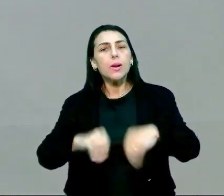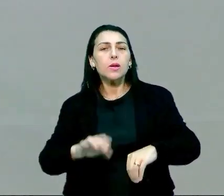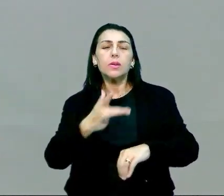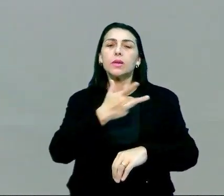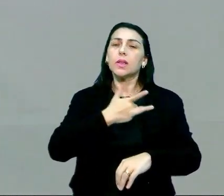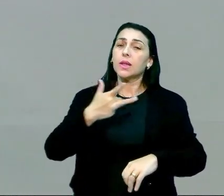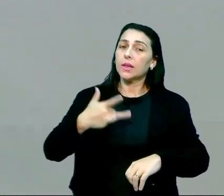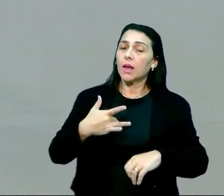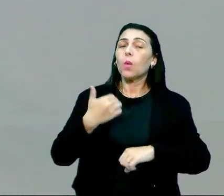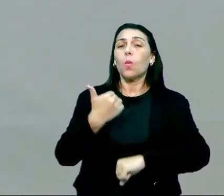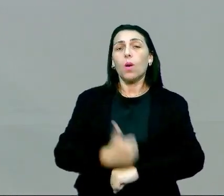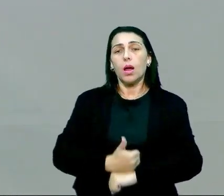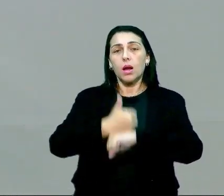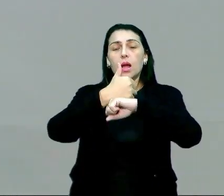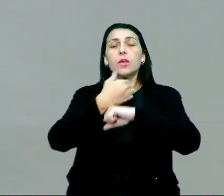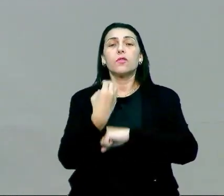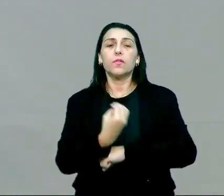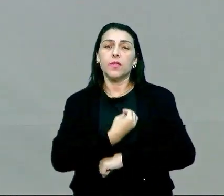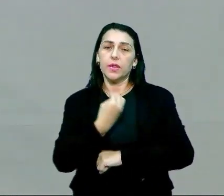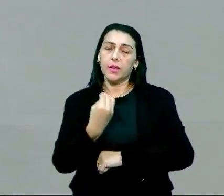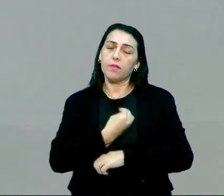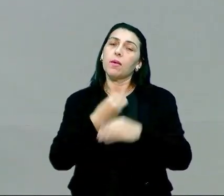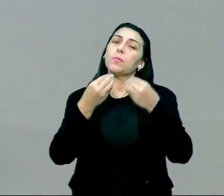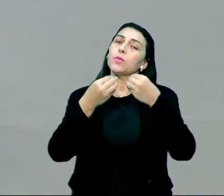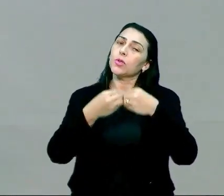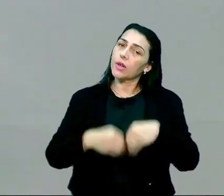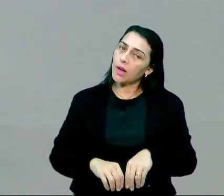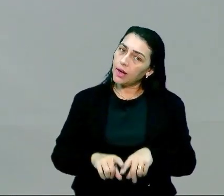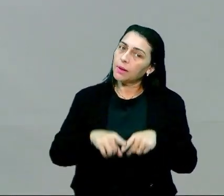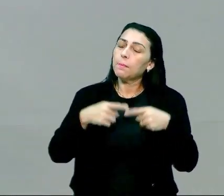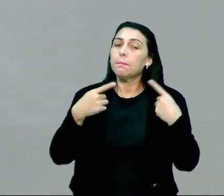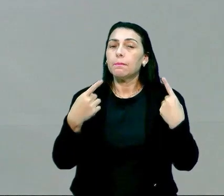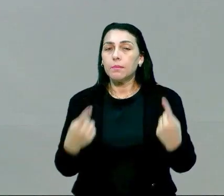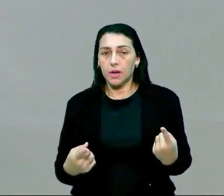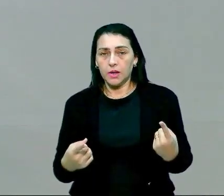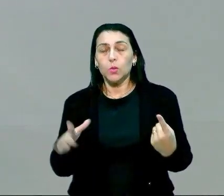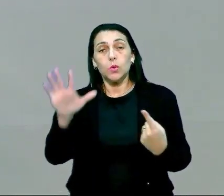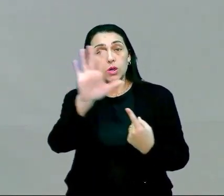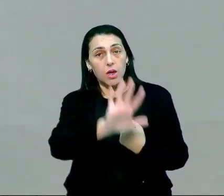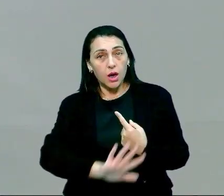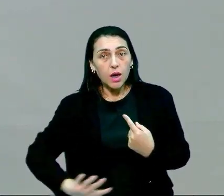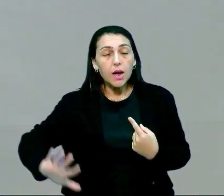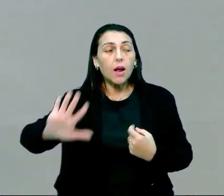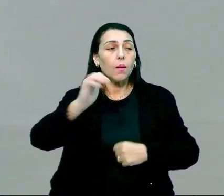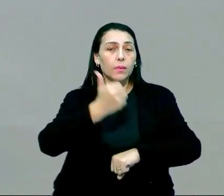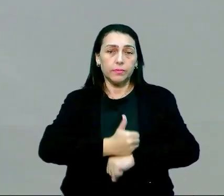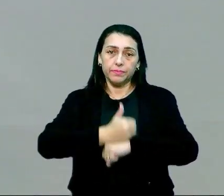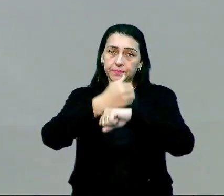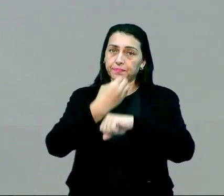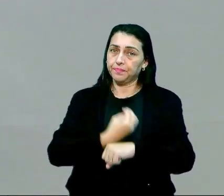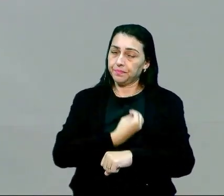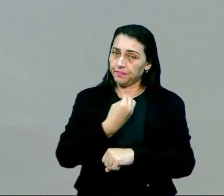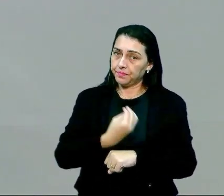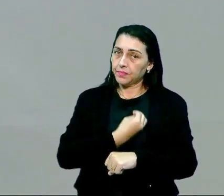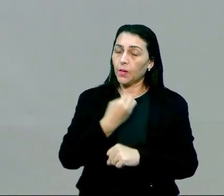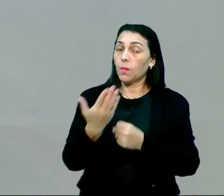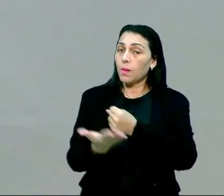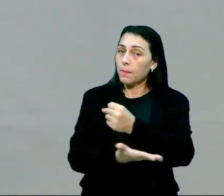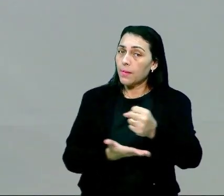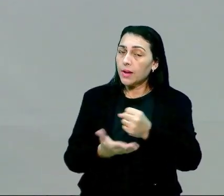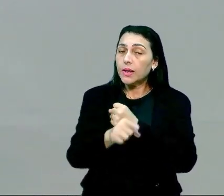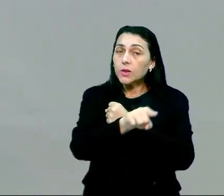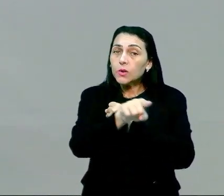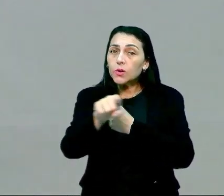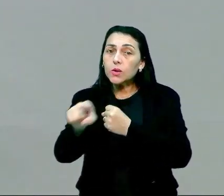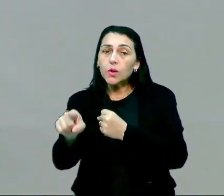essa qualidade de vida vai ficar prejudicada. Logo, de forma geral, a qualidade de vida vai ser com base nas